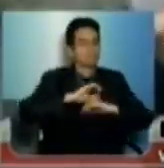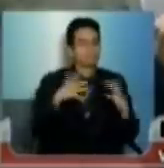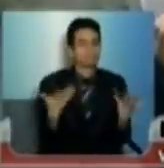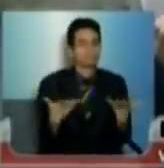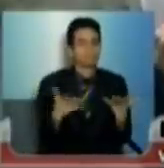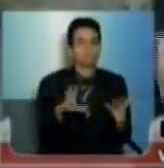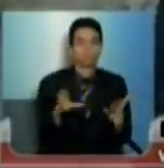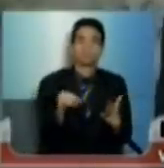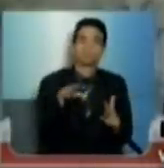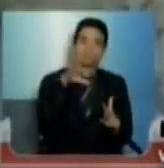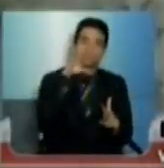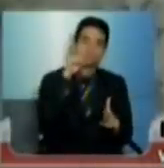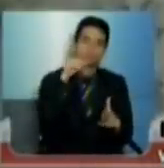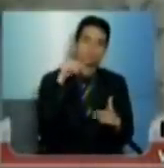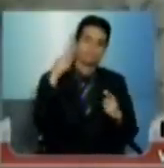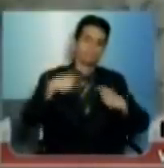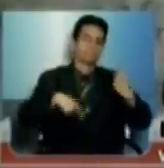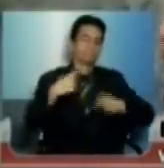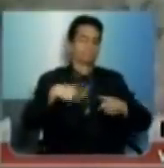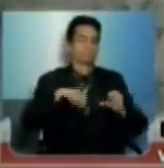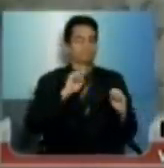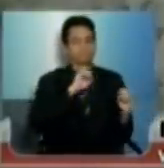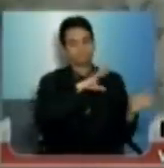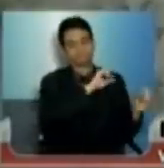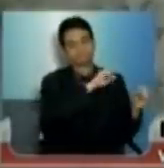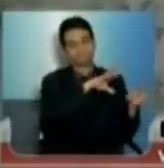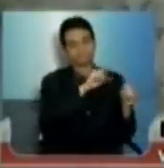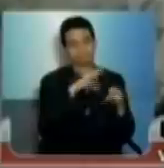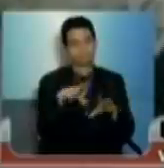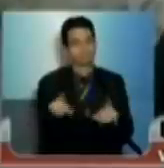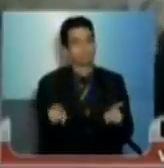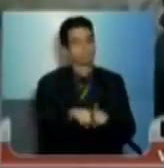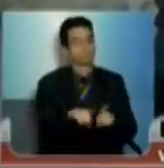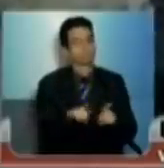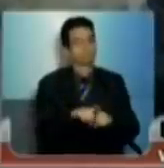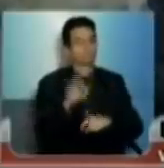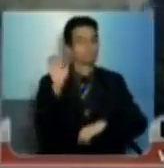todos os servidores da educação, tanto da rede estadual,